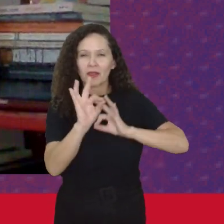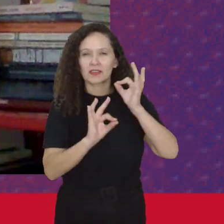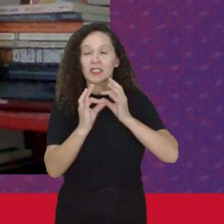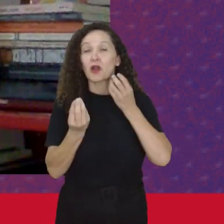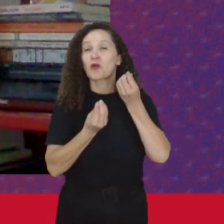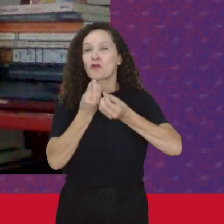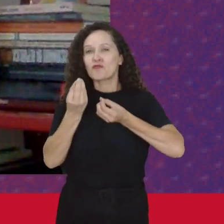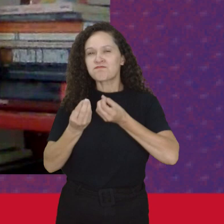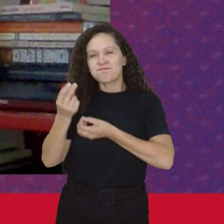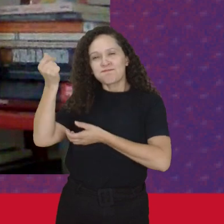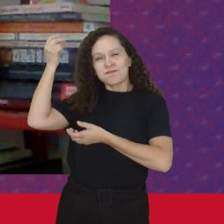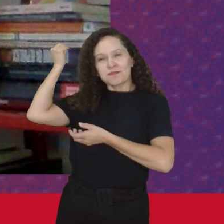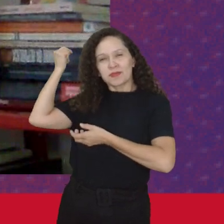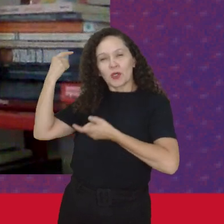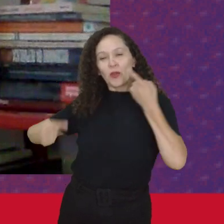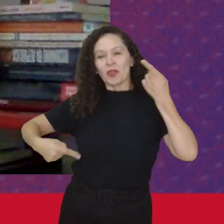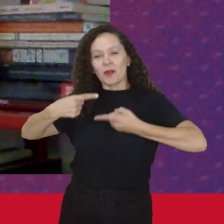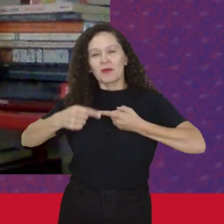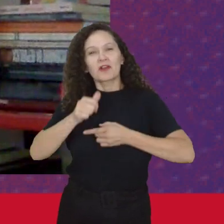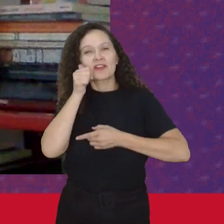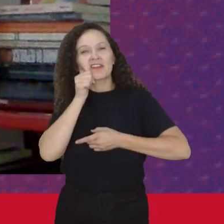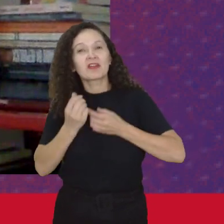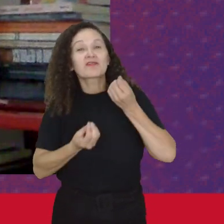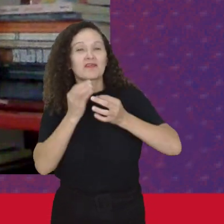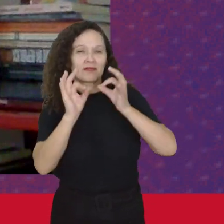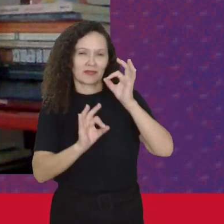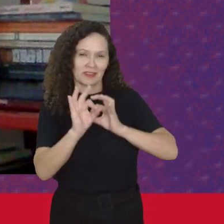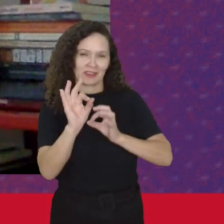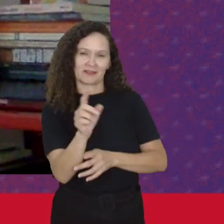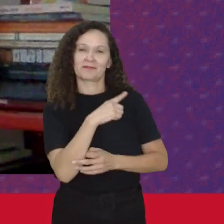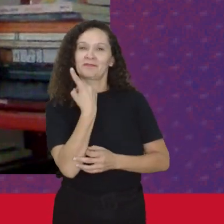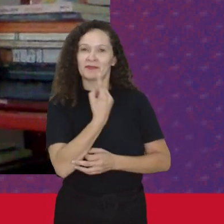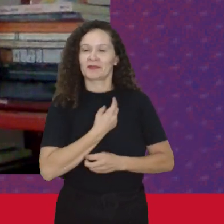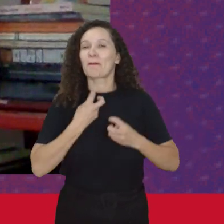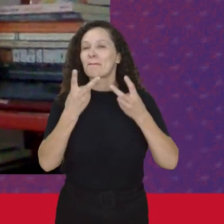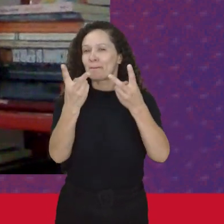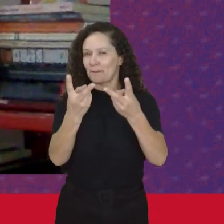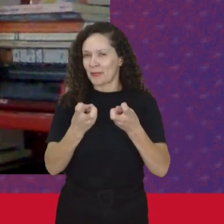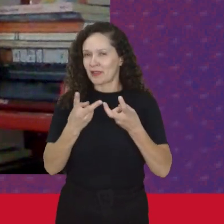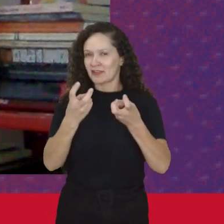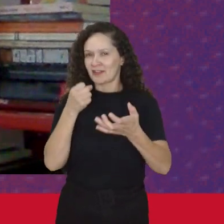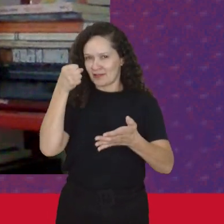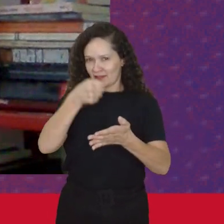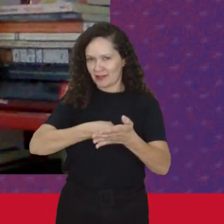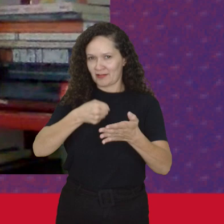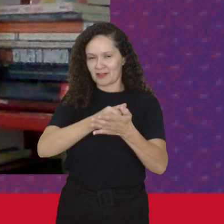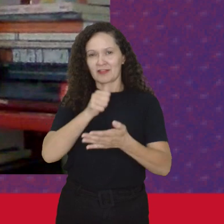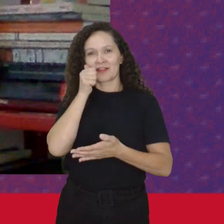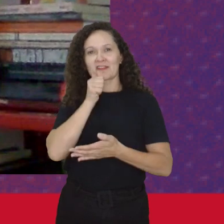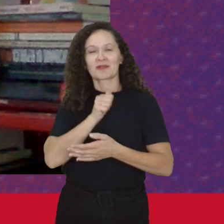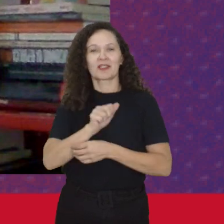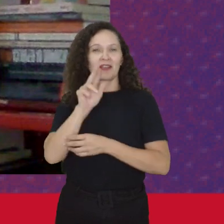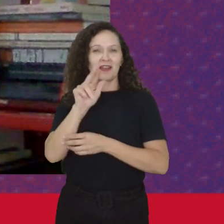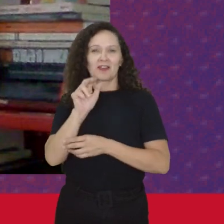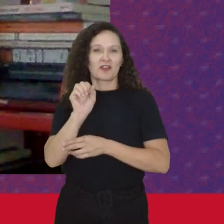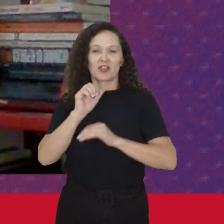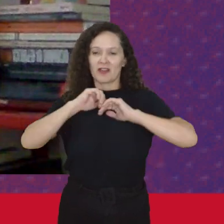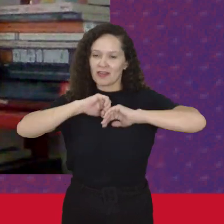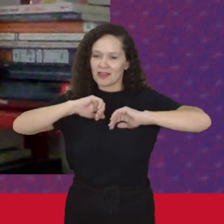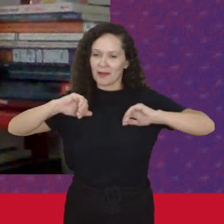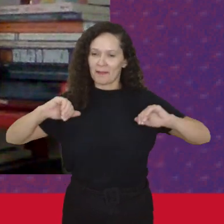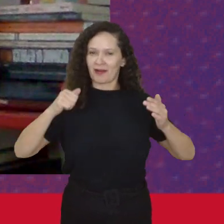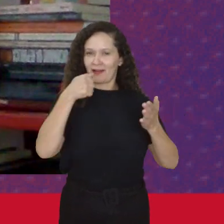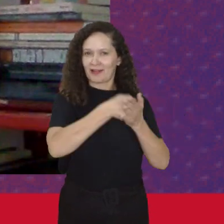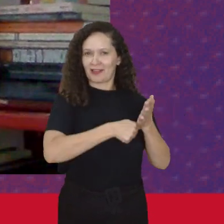Se organizaram Quais os debates Que elas estavam fazendo A gente percebe Que a luta Das mulheres Elas não estavam Apartadas Das